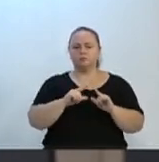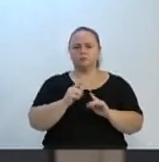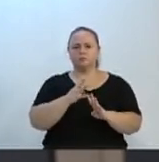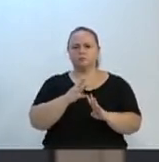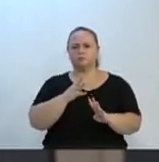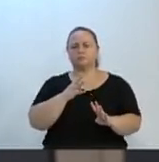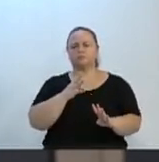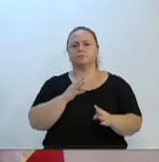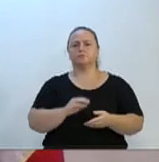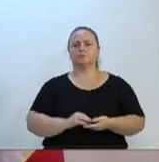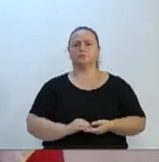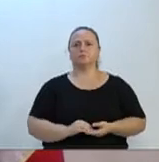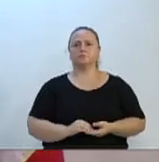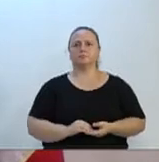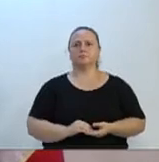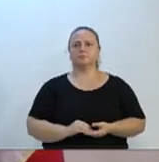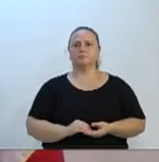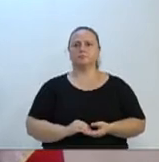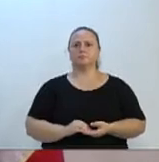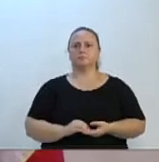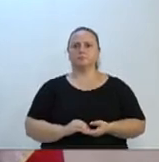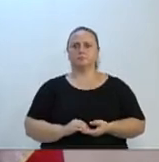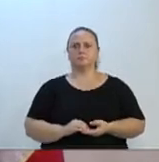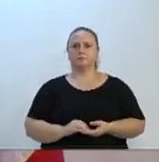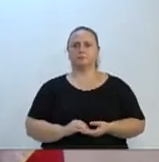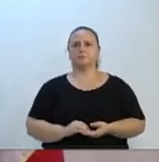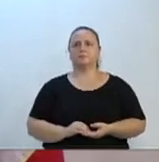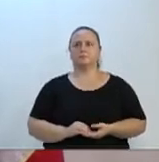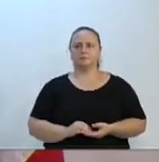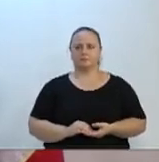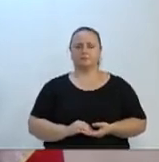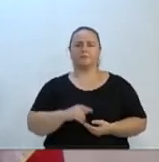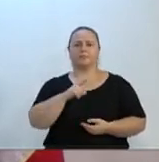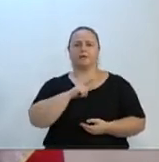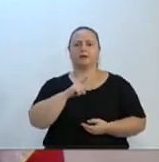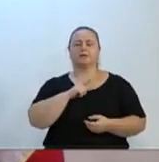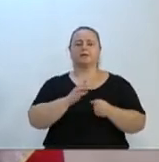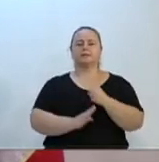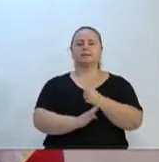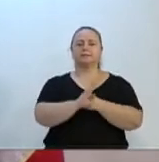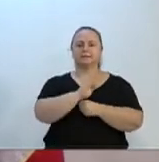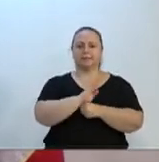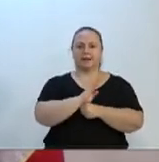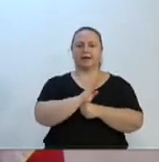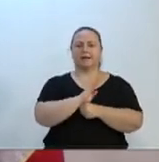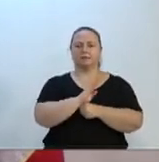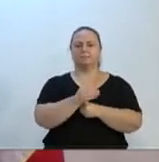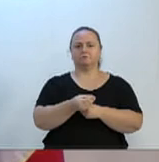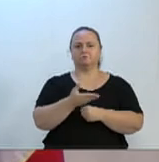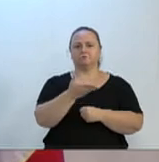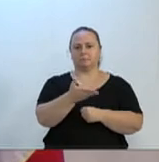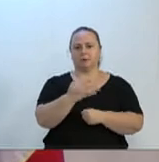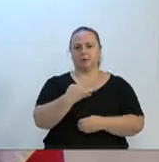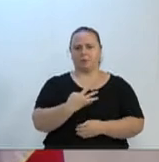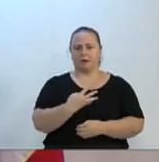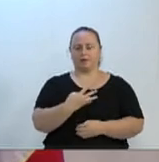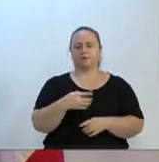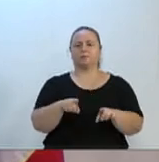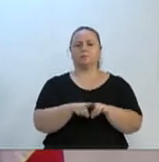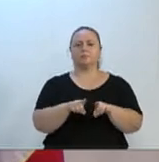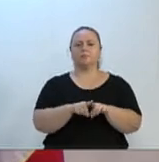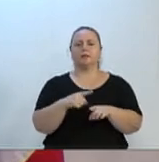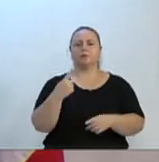vereador, desculpa, eu não sabia que o tinha mais 4 minutos do vereador Zeca, então lhe concedo mais 4 minutos do tempo do vereador Zeca e mais 1 minuto